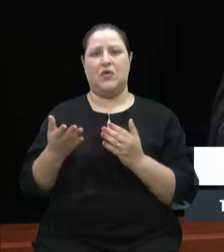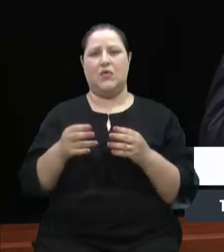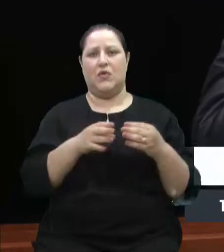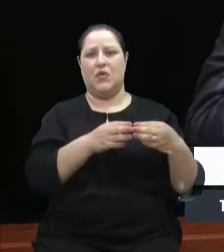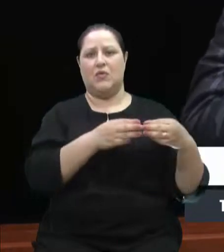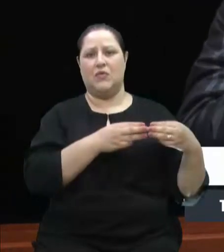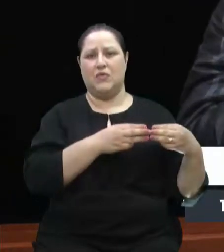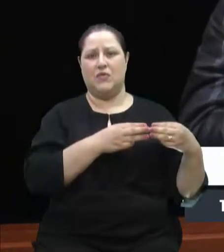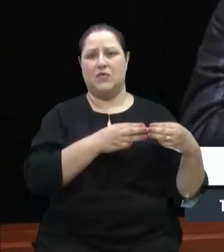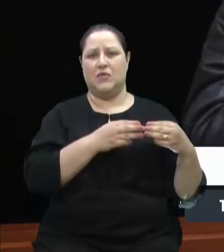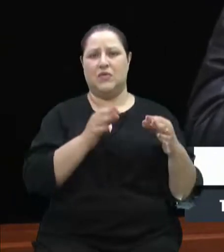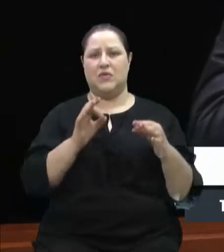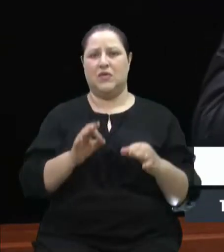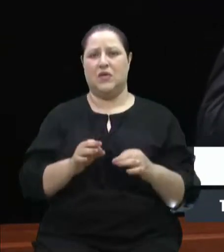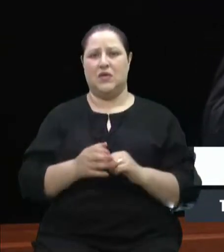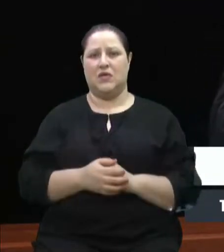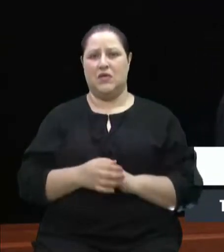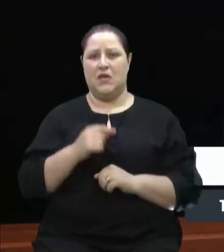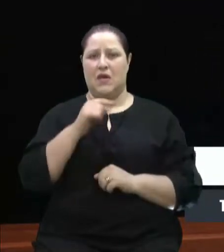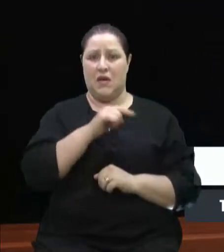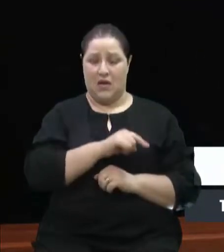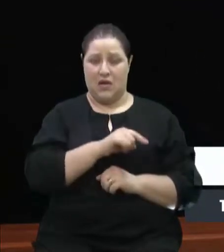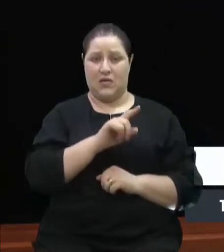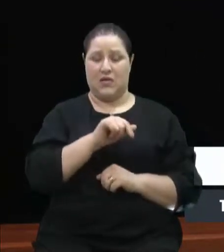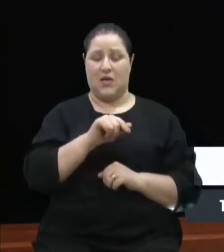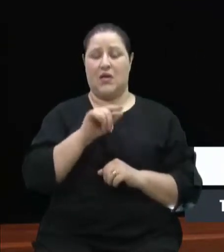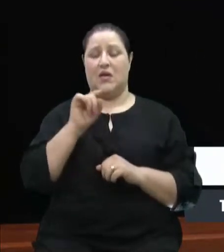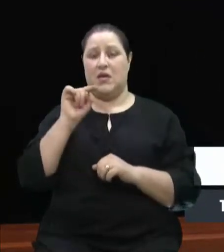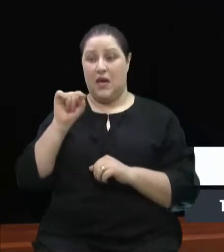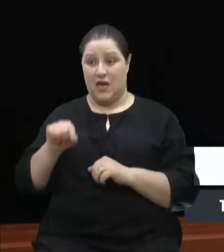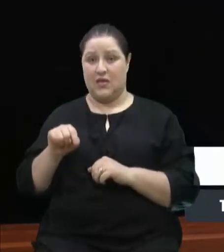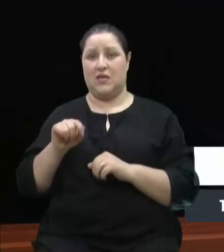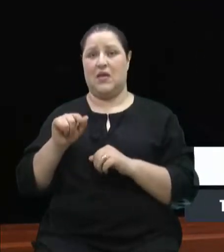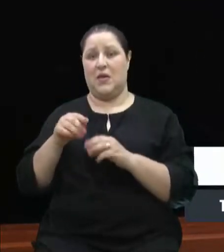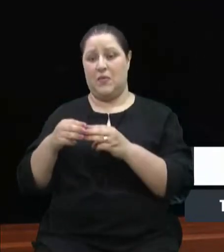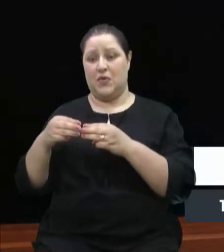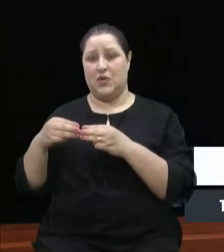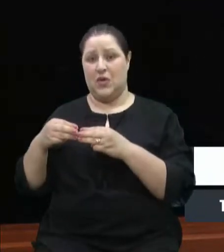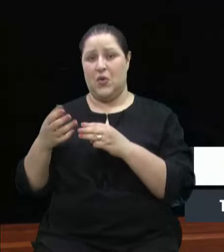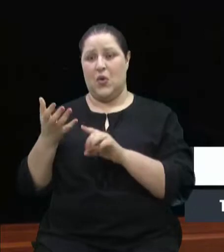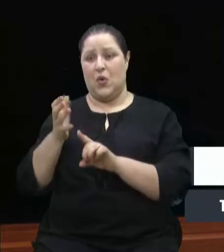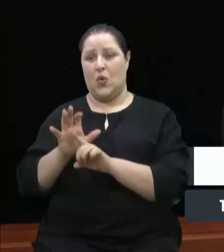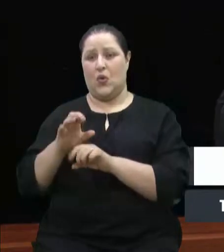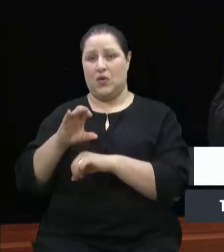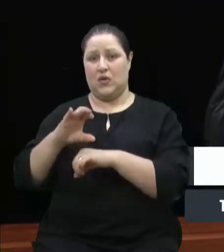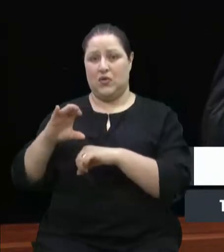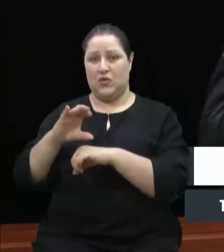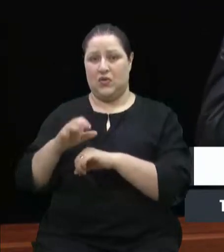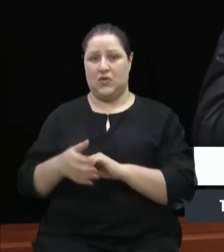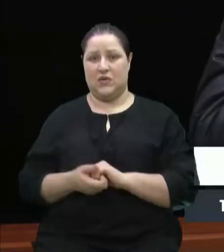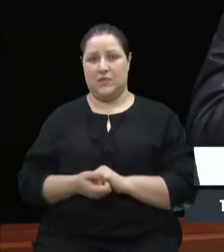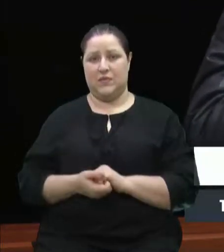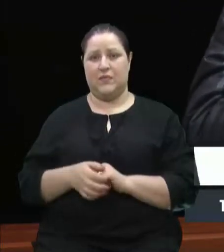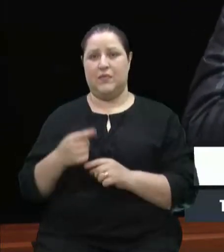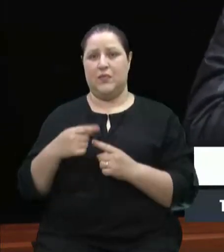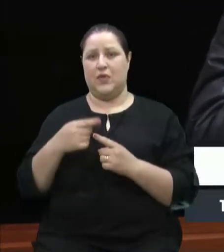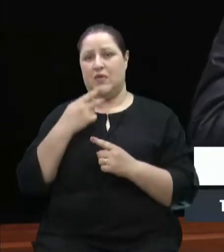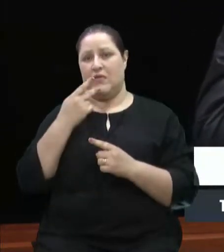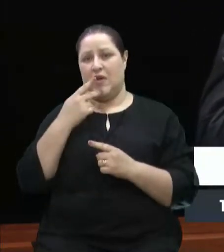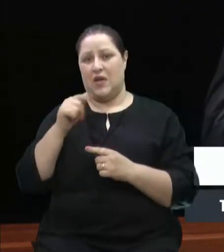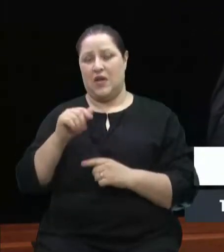para descumprir a Constituição, essa para descumprir a Constituição, porque está dizendo que é castração.